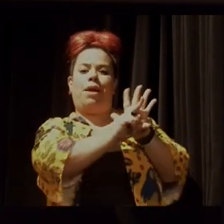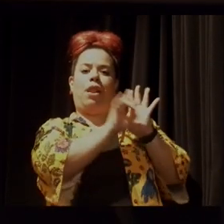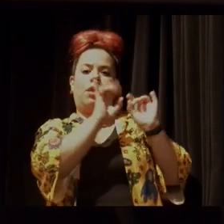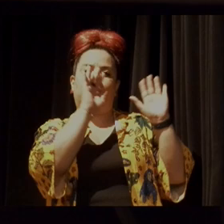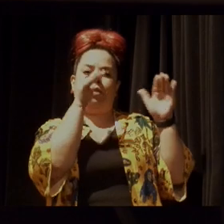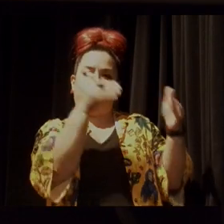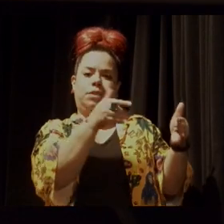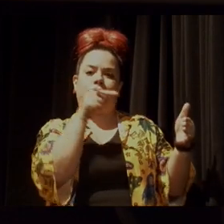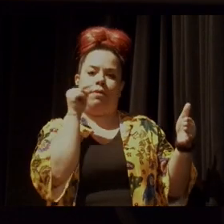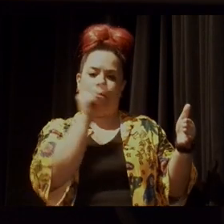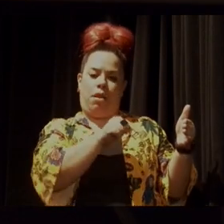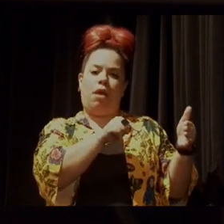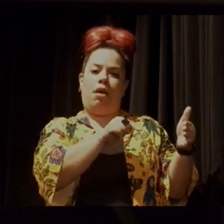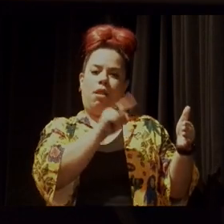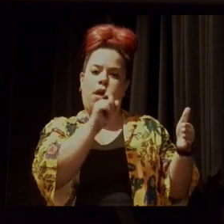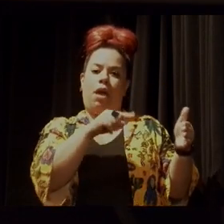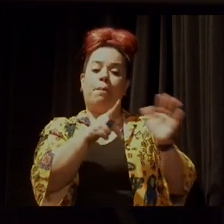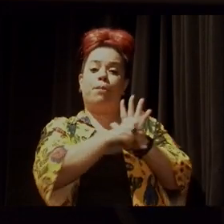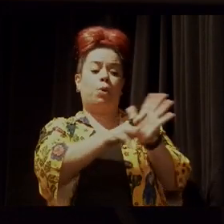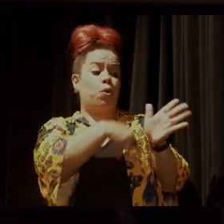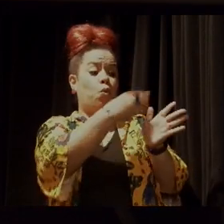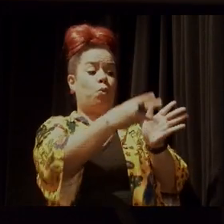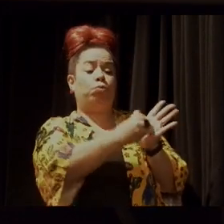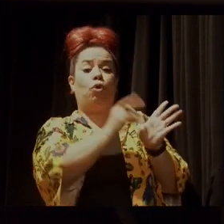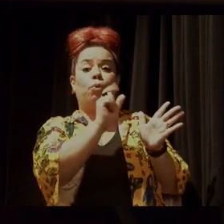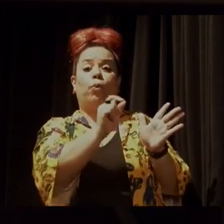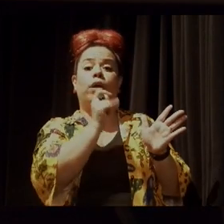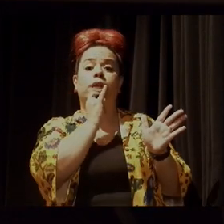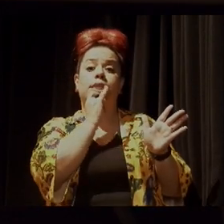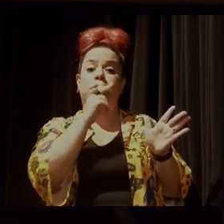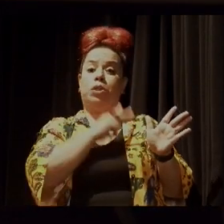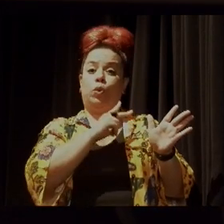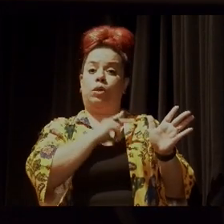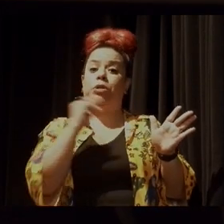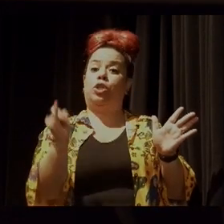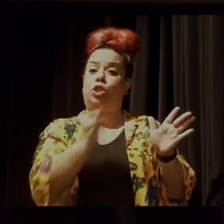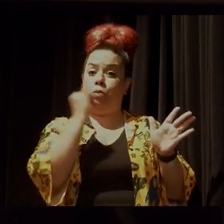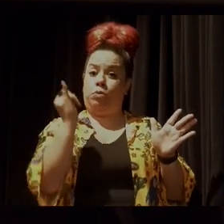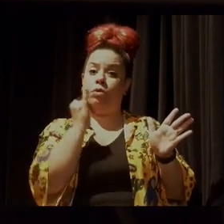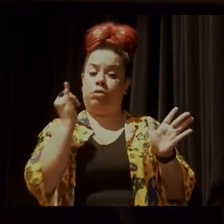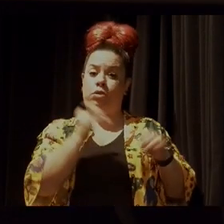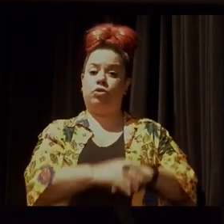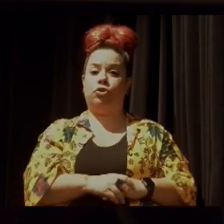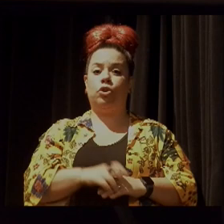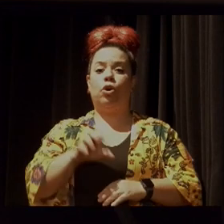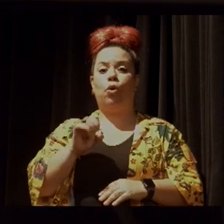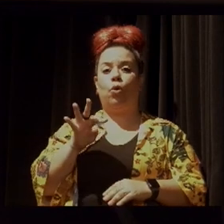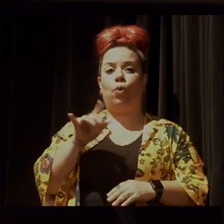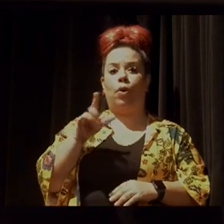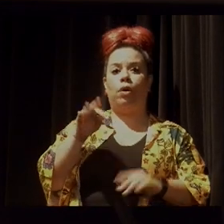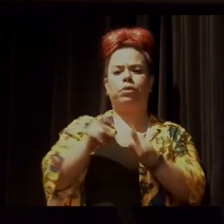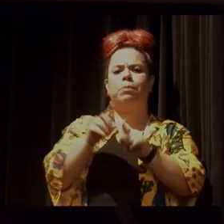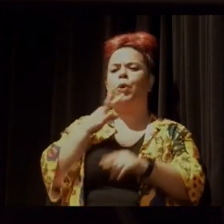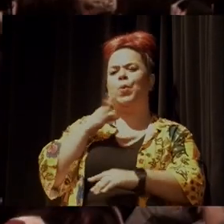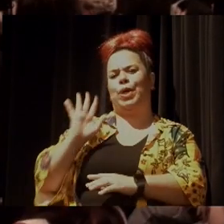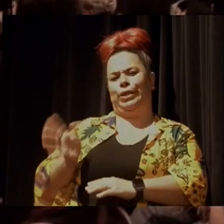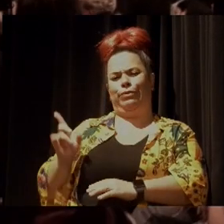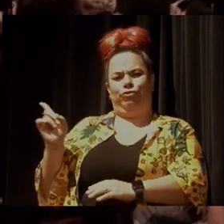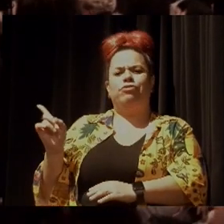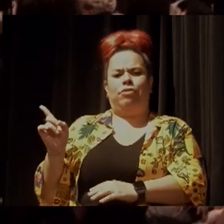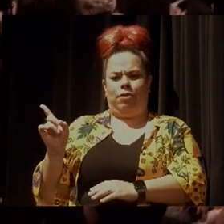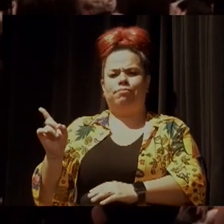e é um bioma particularmente importante. O Ayrton conhece bem, porque tem escrito muito sobre isso,